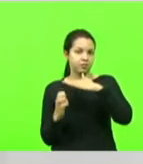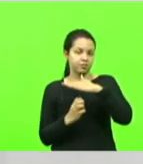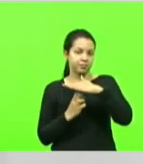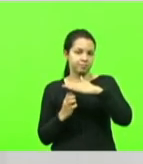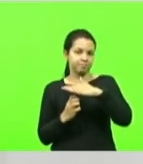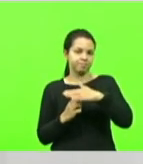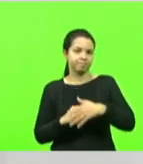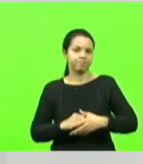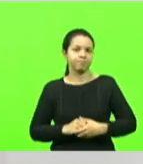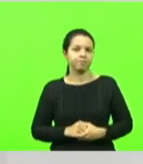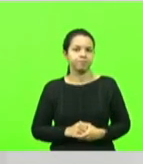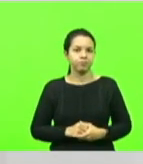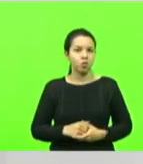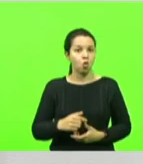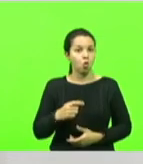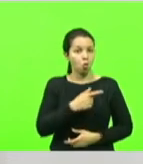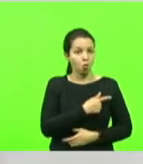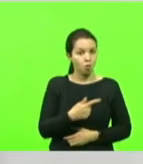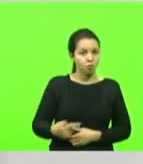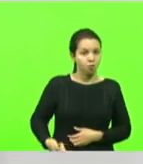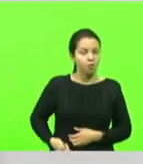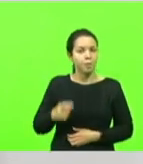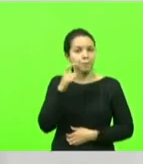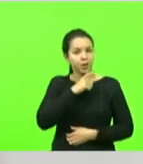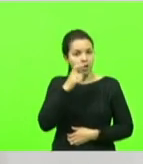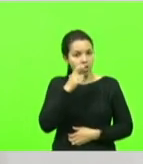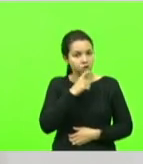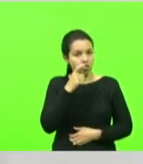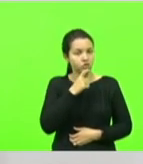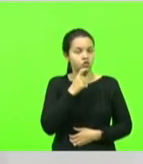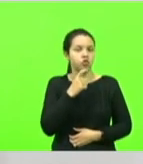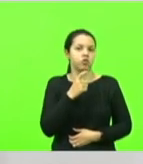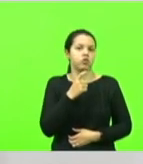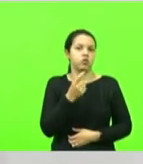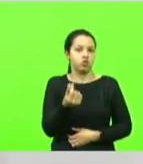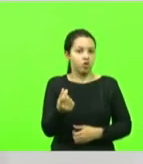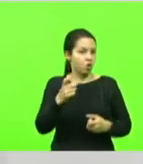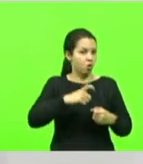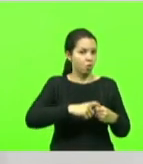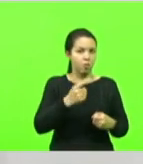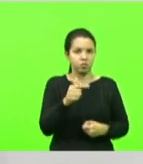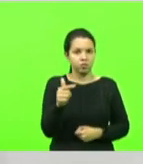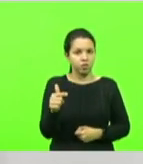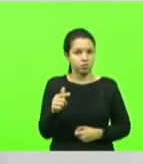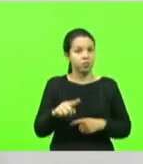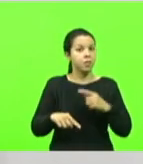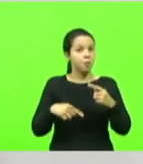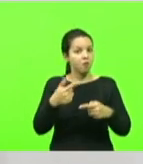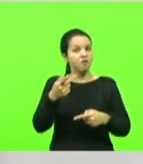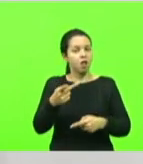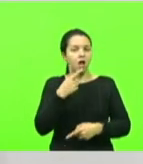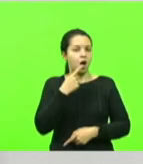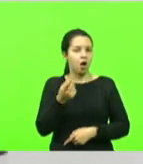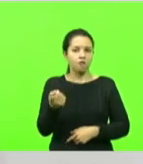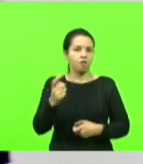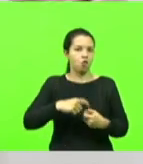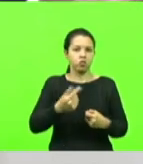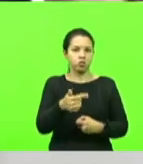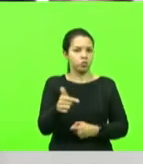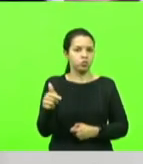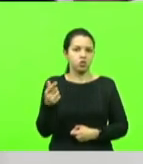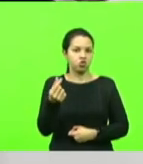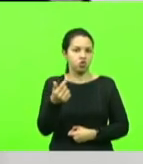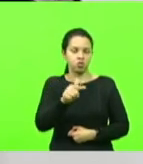O governo mente que recuperou o dinheiro e ele mesmo disse que não recuperou. Então,